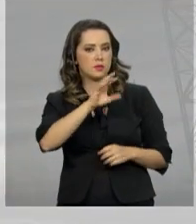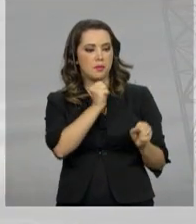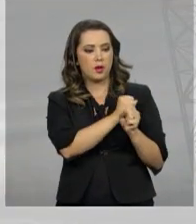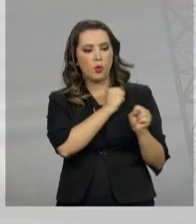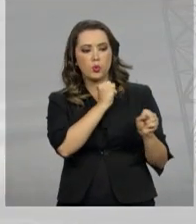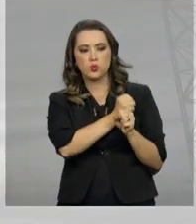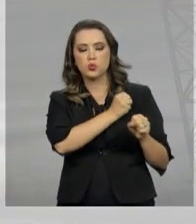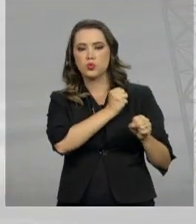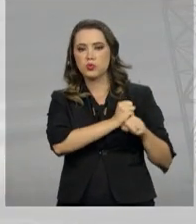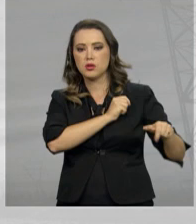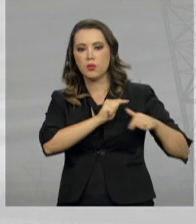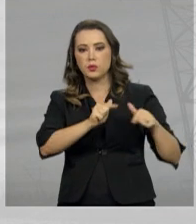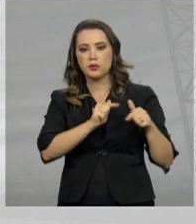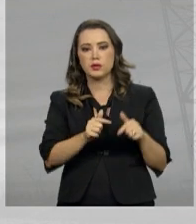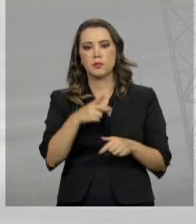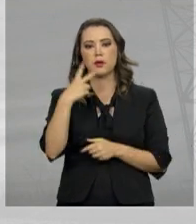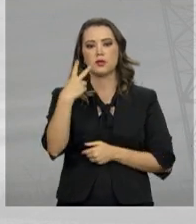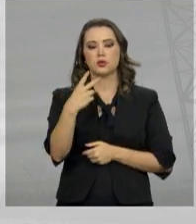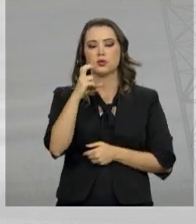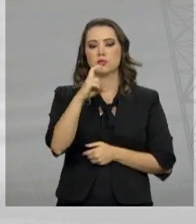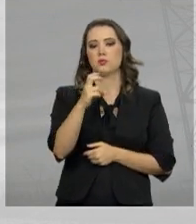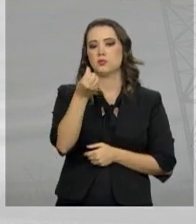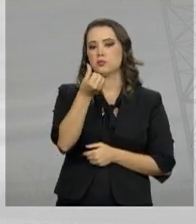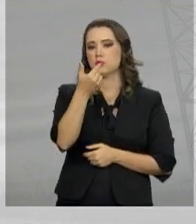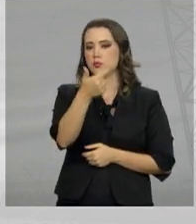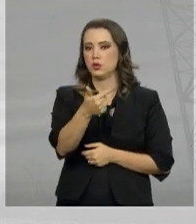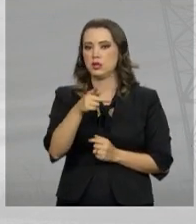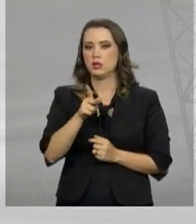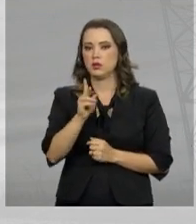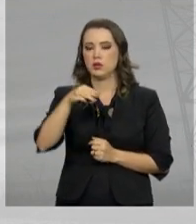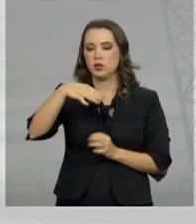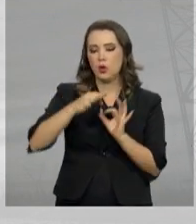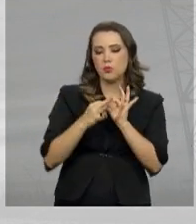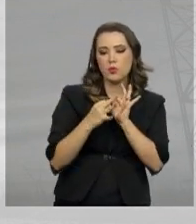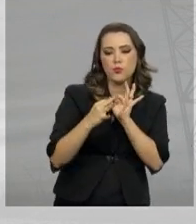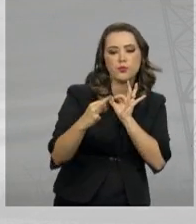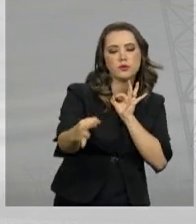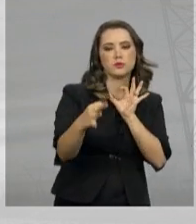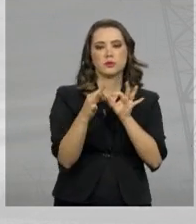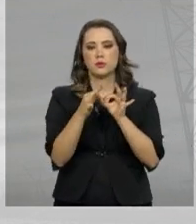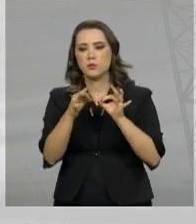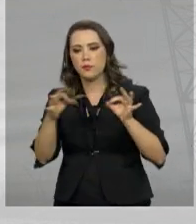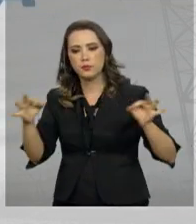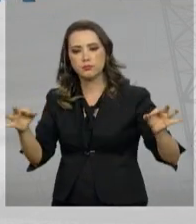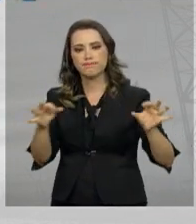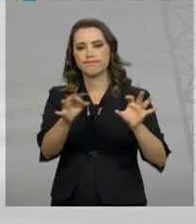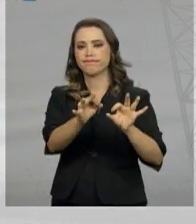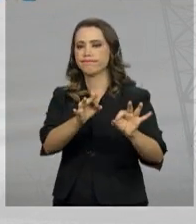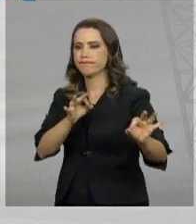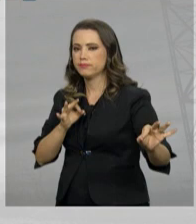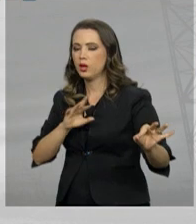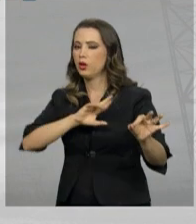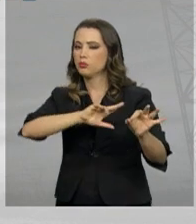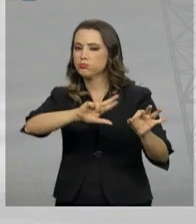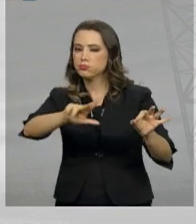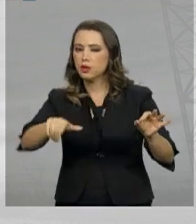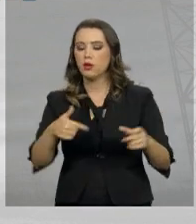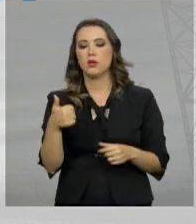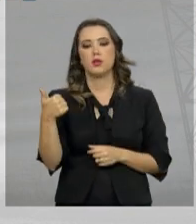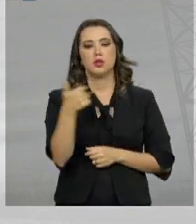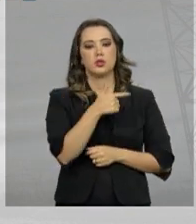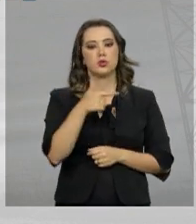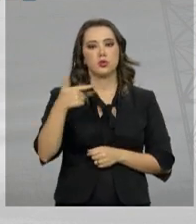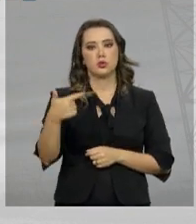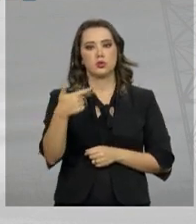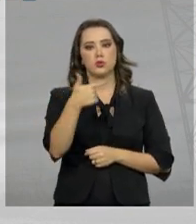de 2.562 quilômetros de linhas de transmissão e de 12.226